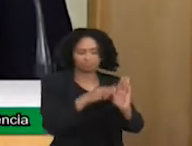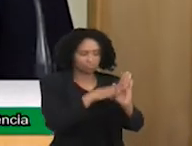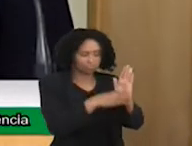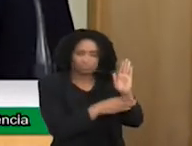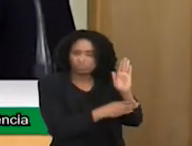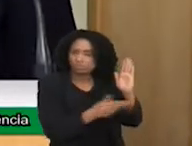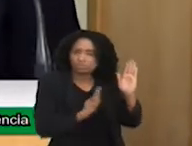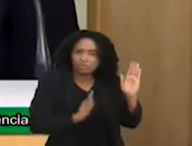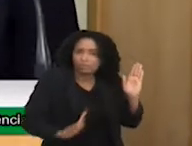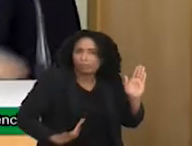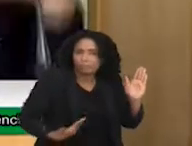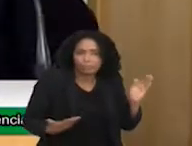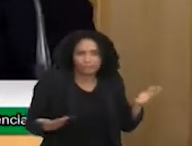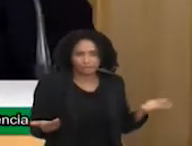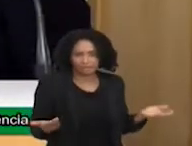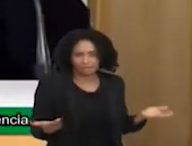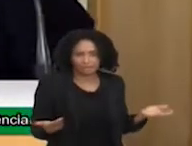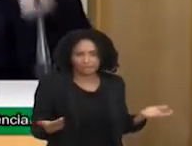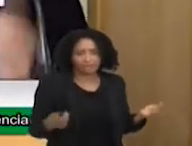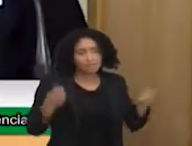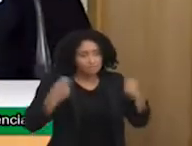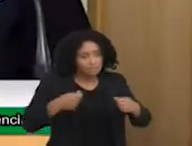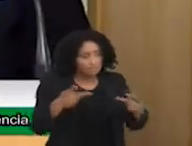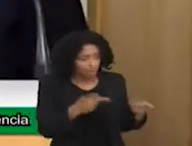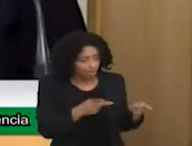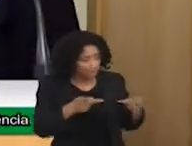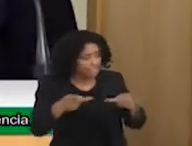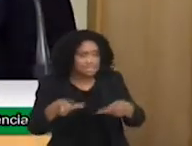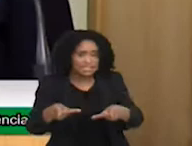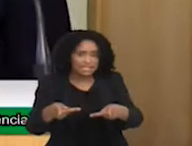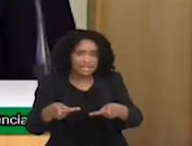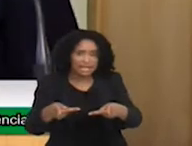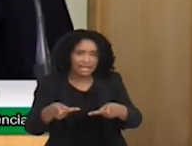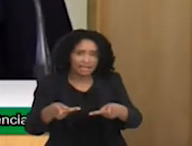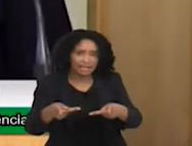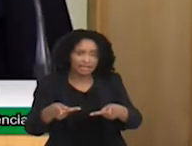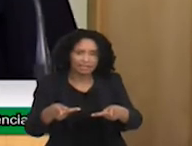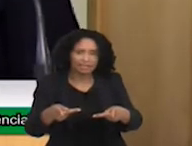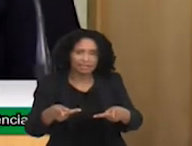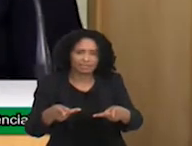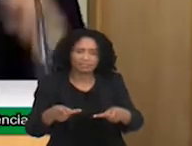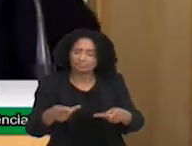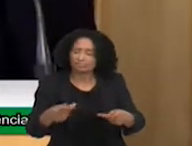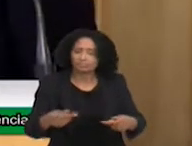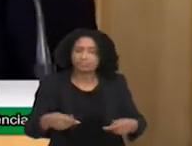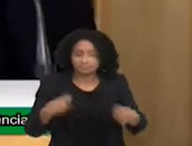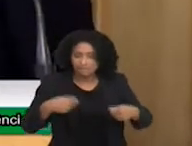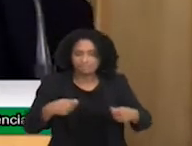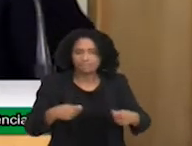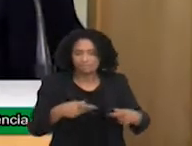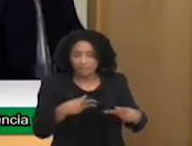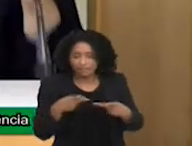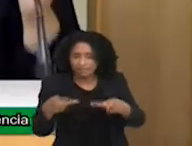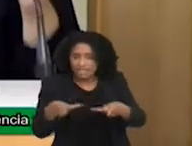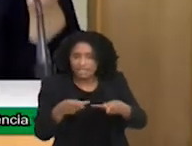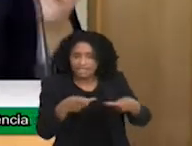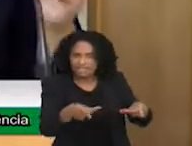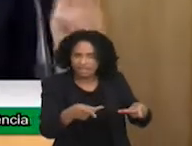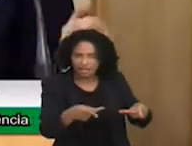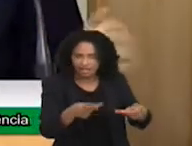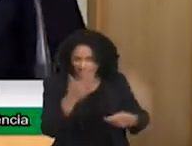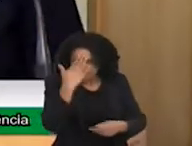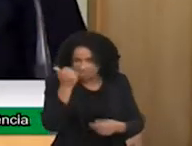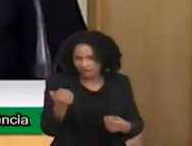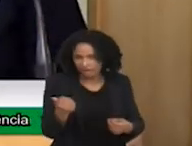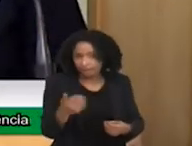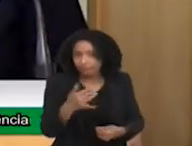Eles deveriam ter pelo menos uma visita transdisciplinar. Até mesmo na educação. Você sabe que a EE precisa visitar aquele